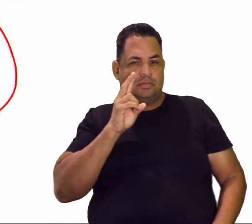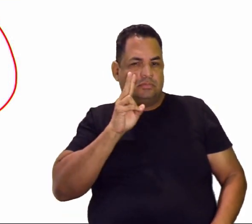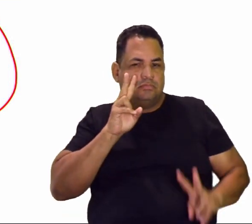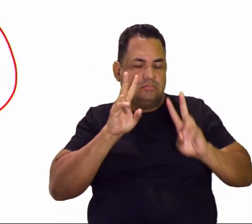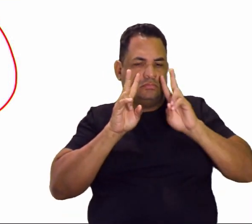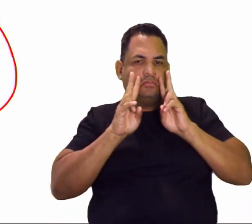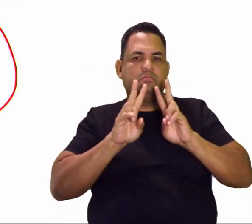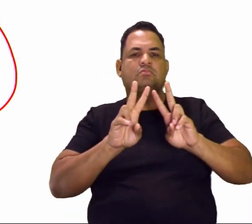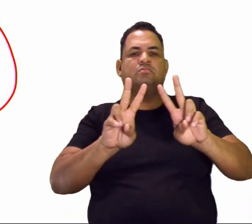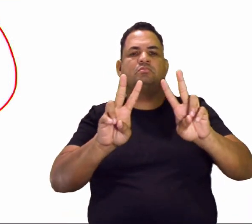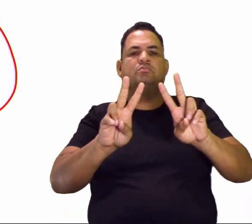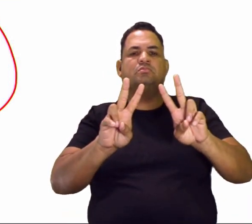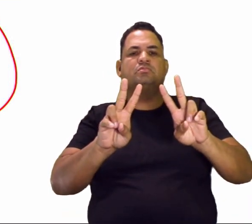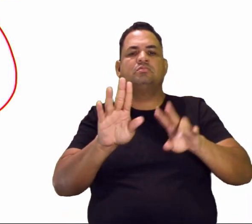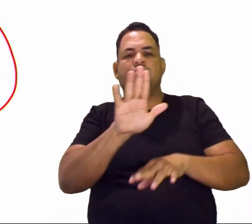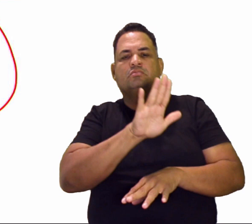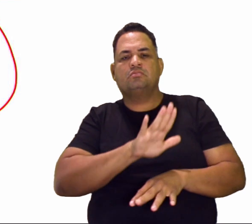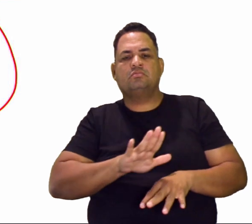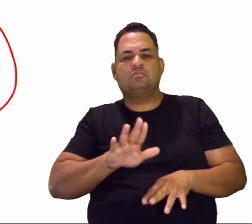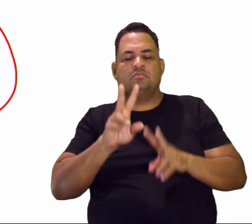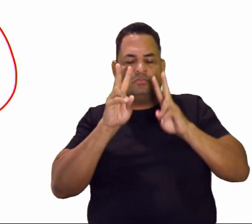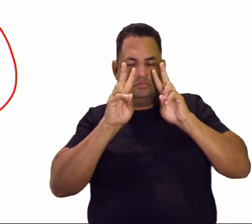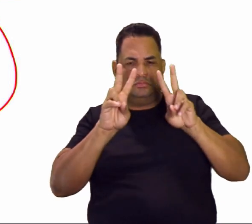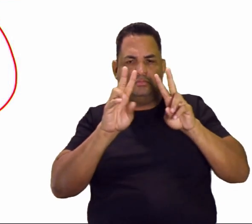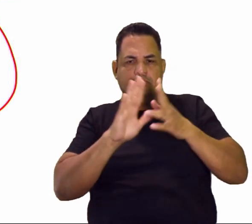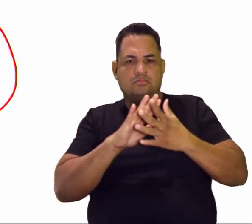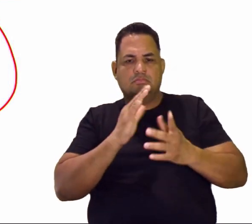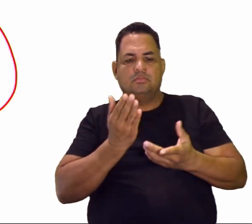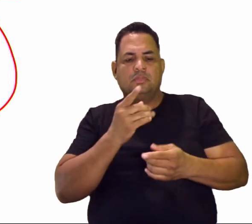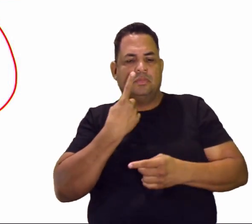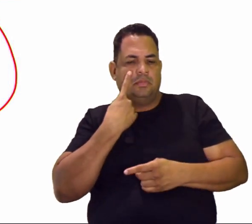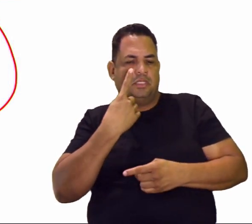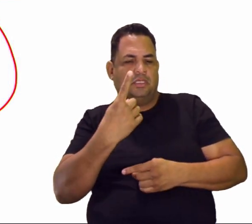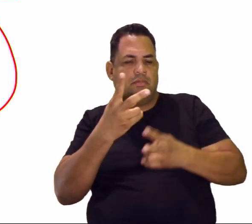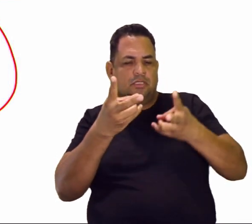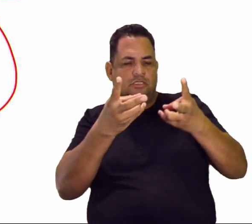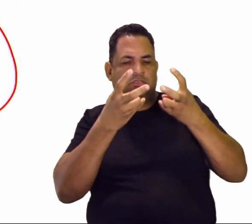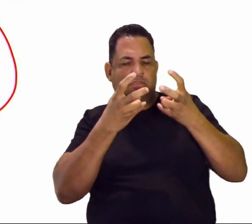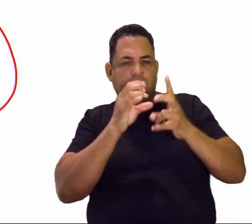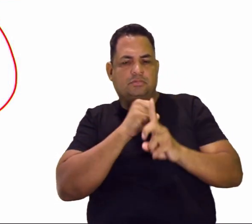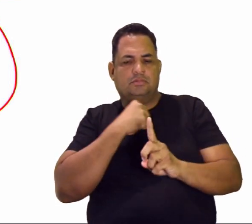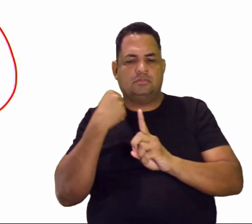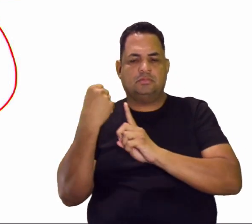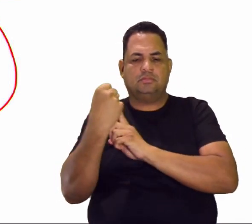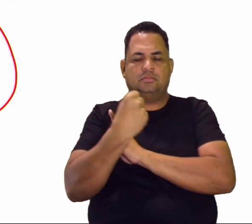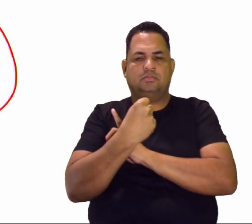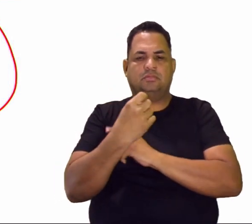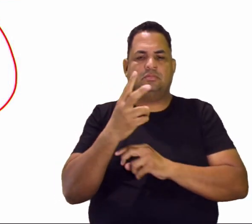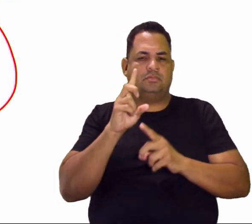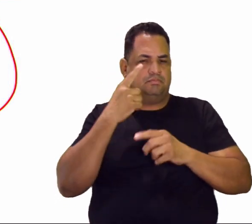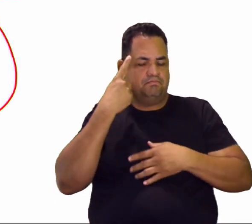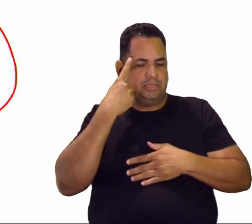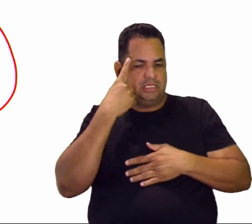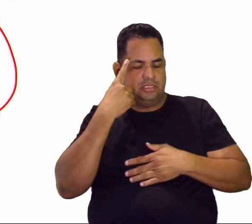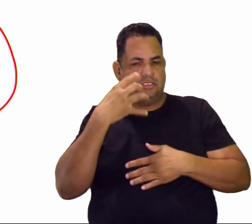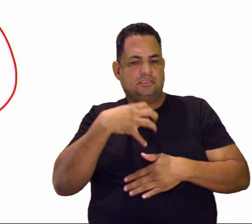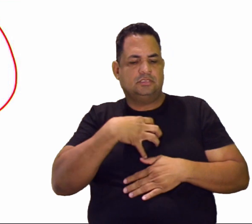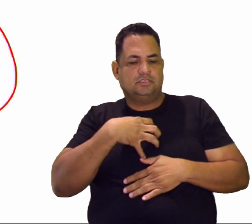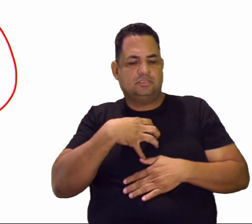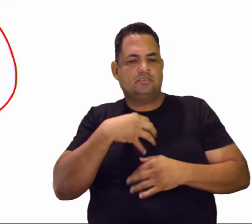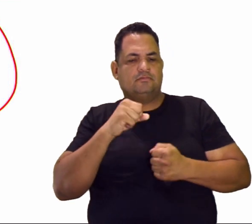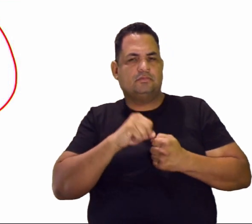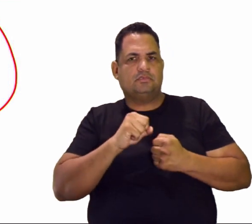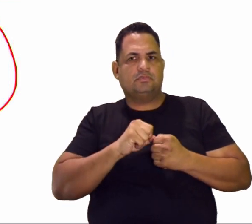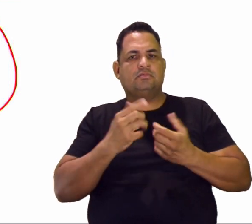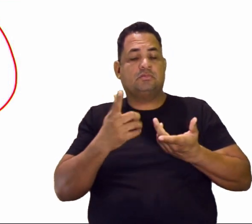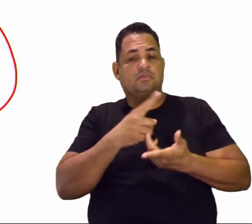sociedade. como a gente... São formas aí de pensar, sentir e agir